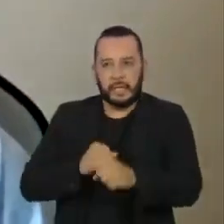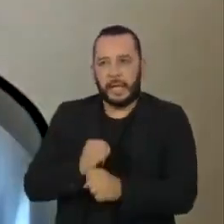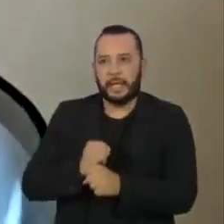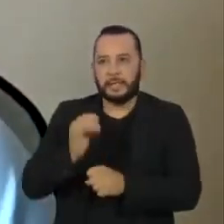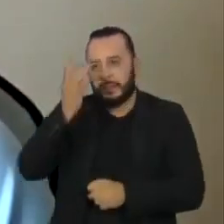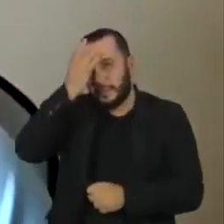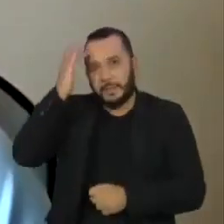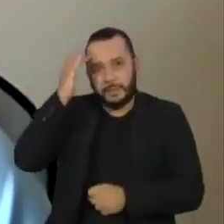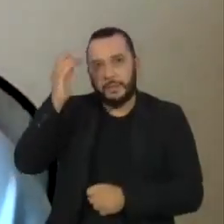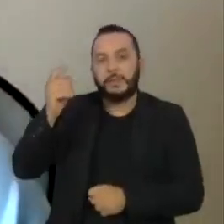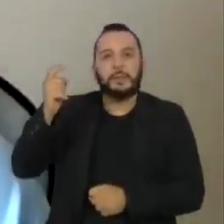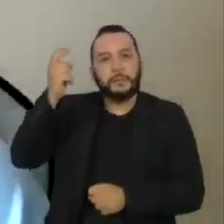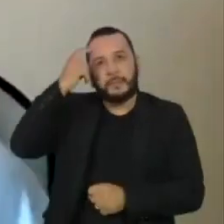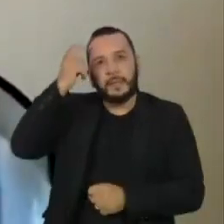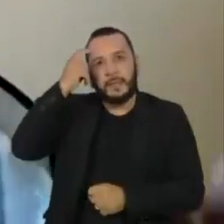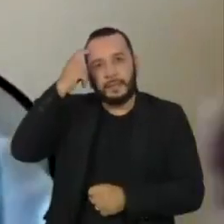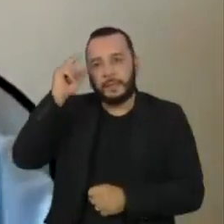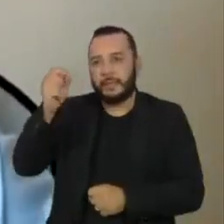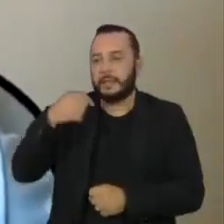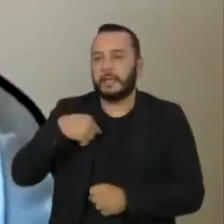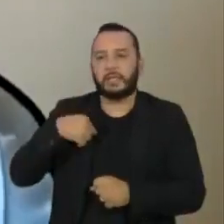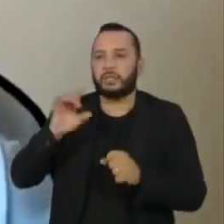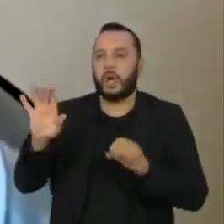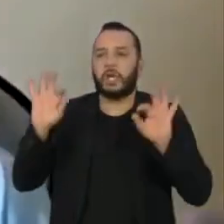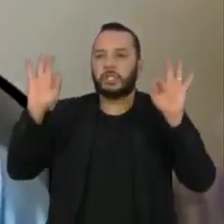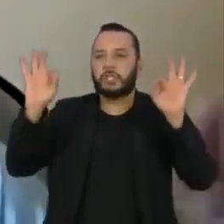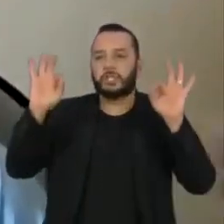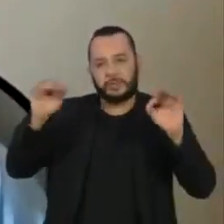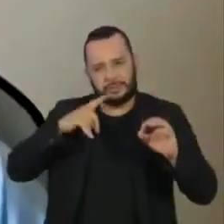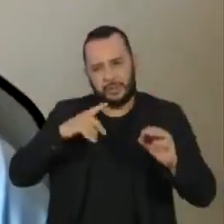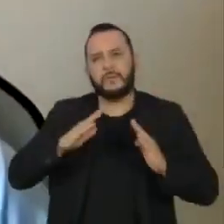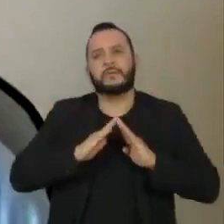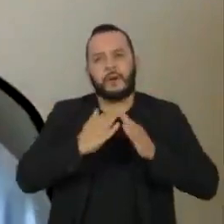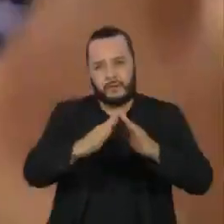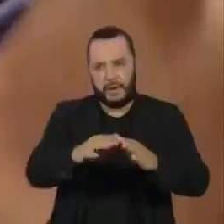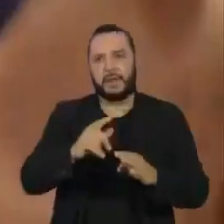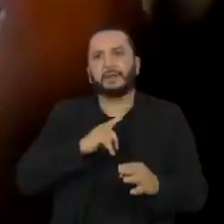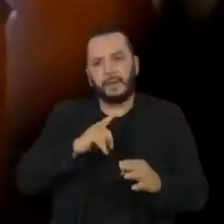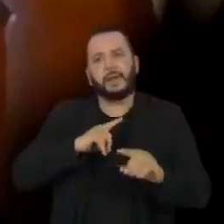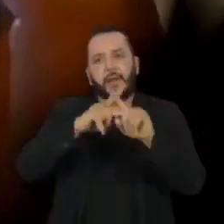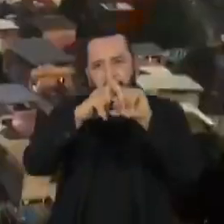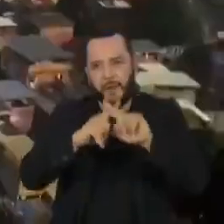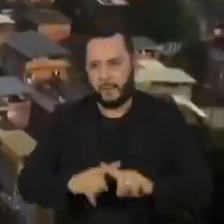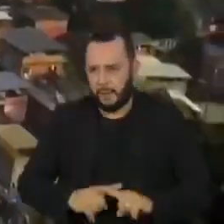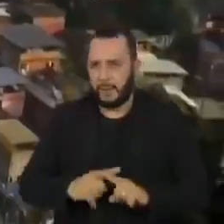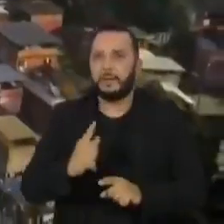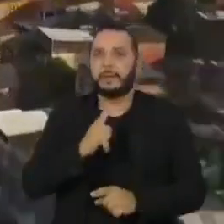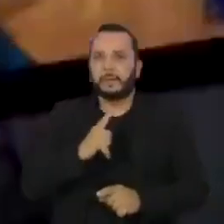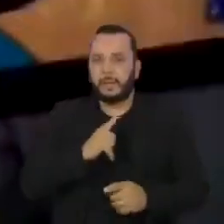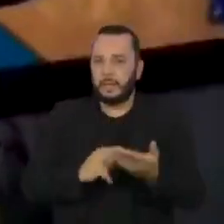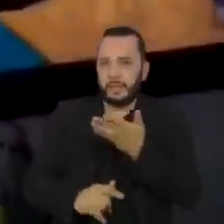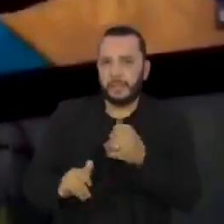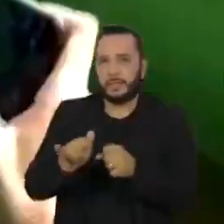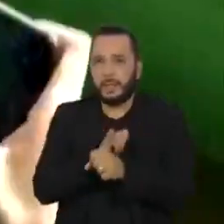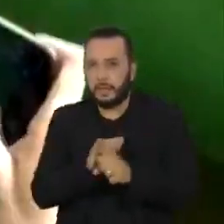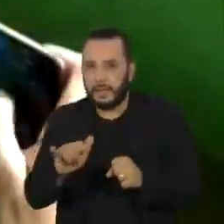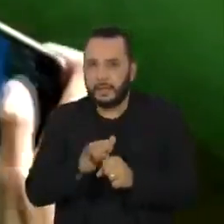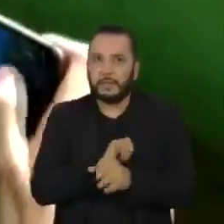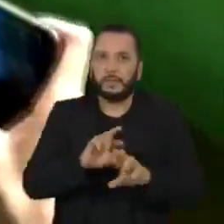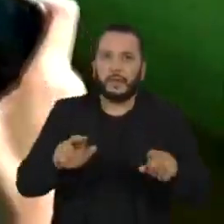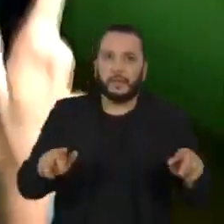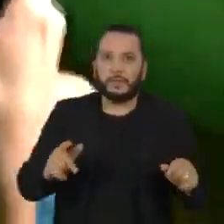as pessoas estão desvoltadas para o asfalto, ninguém está olhando o que acontece lá no campeonato lá. Então, quando a gente cria a Taça das Favelas, quando a gente